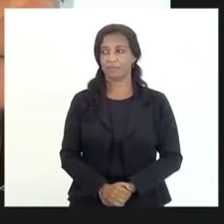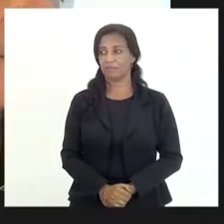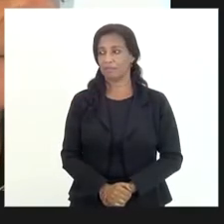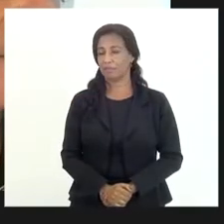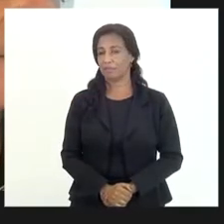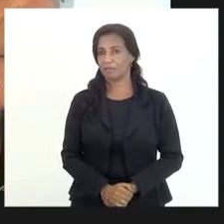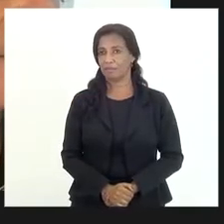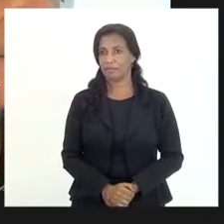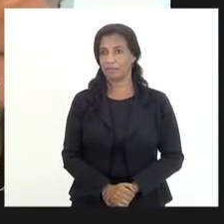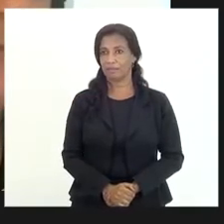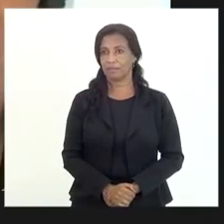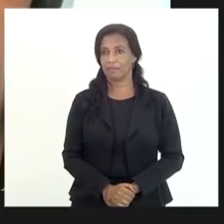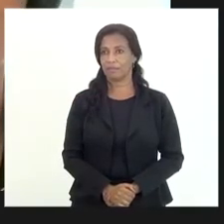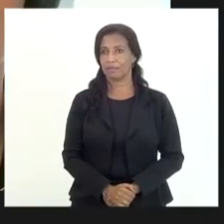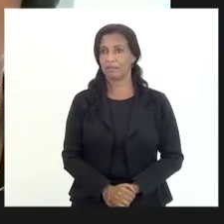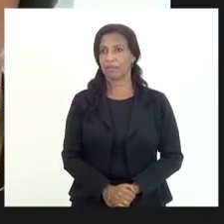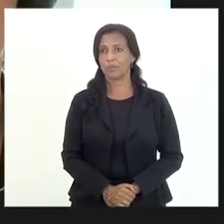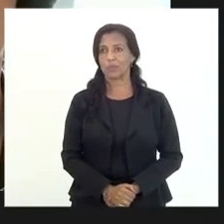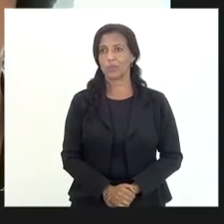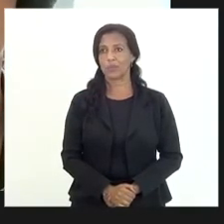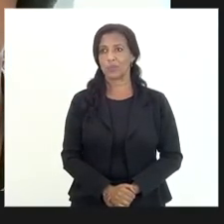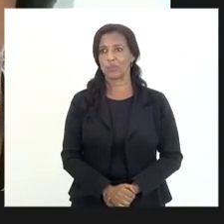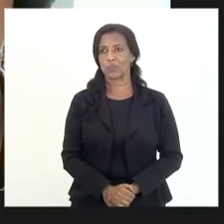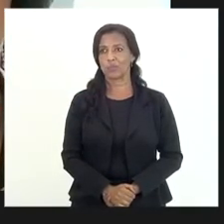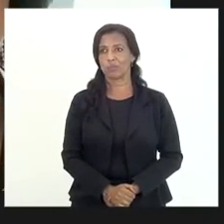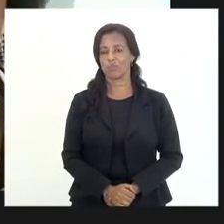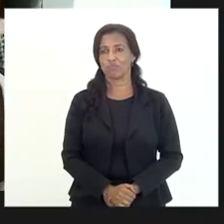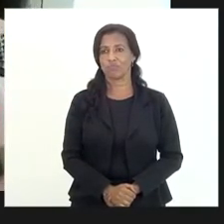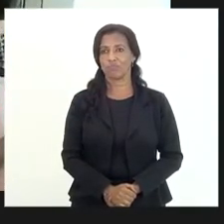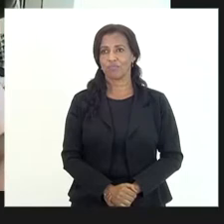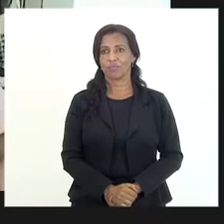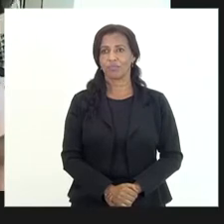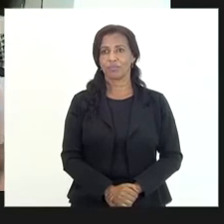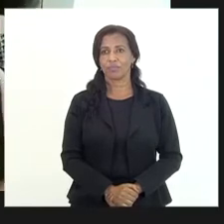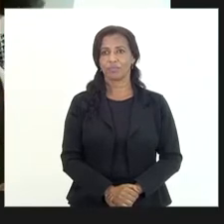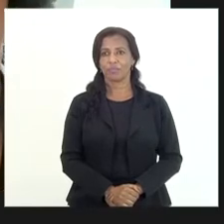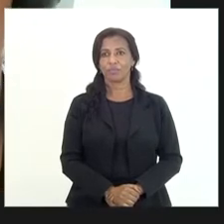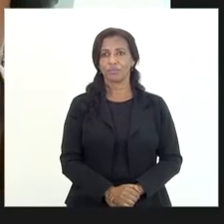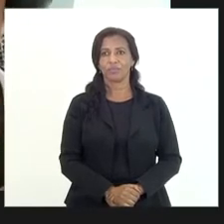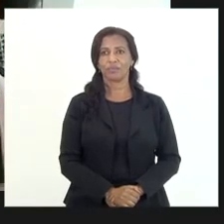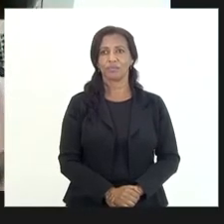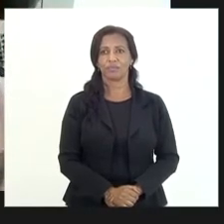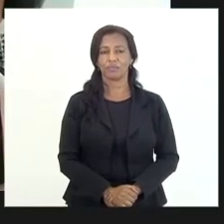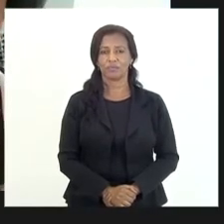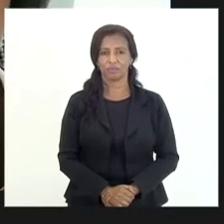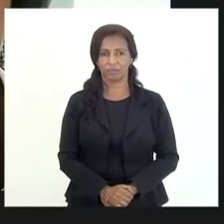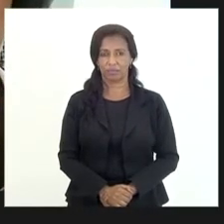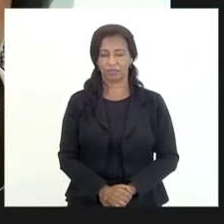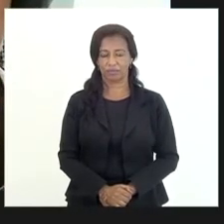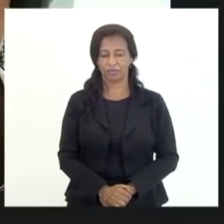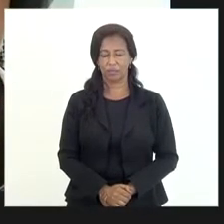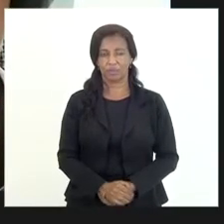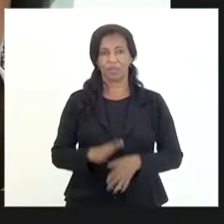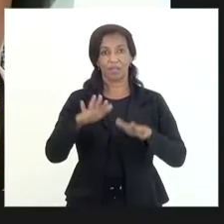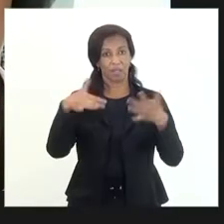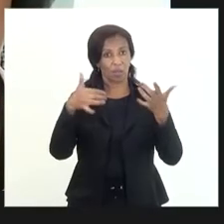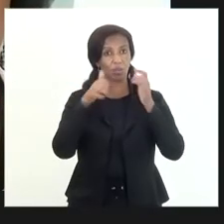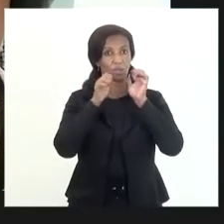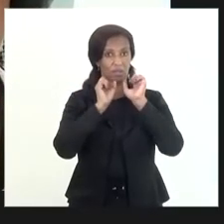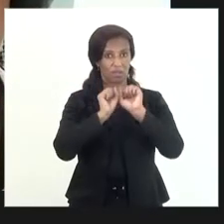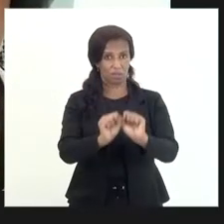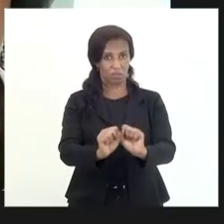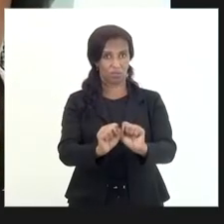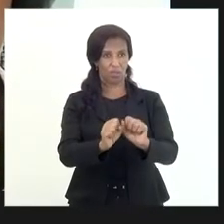o doutor tem que ir também não consegui enquanto a assessoria acerta com o André